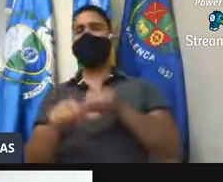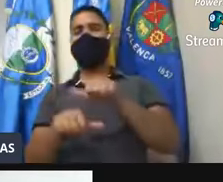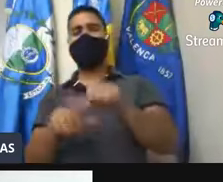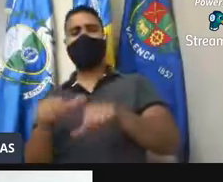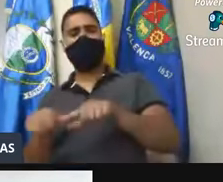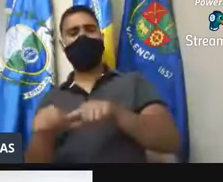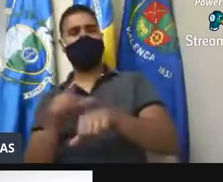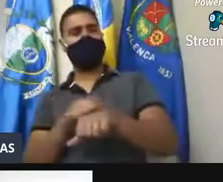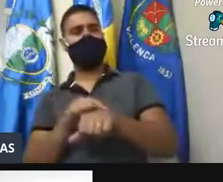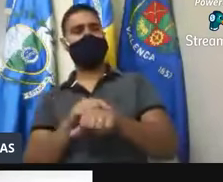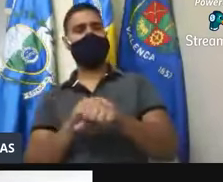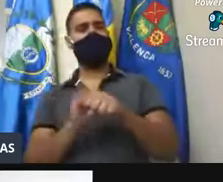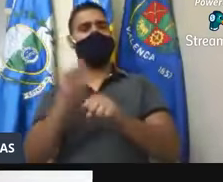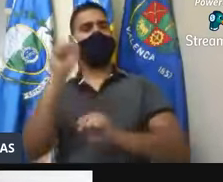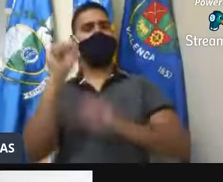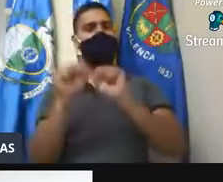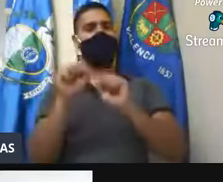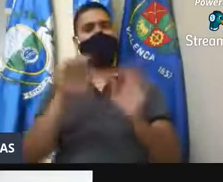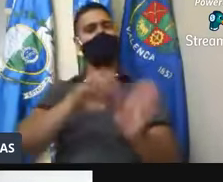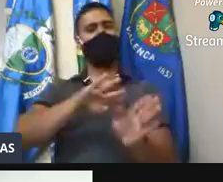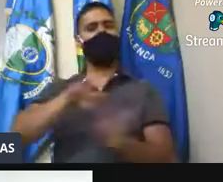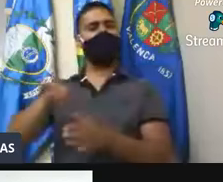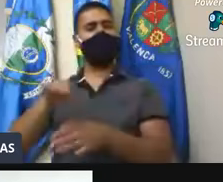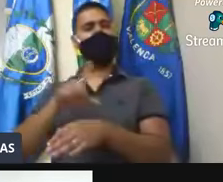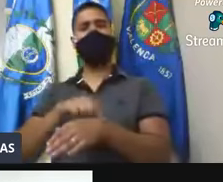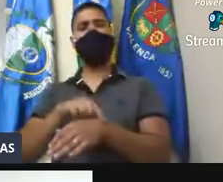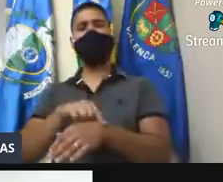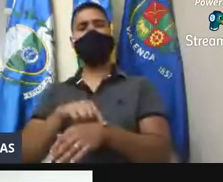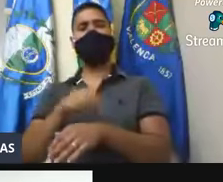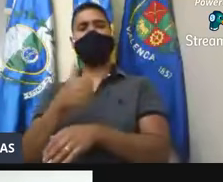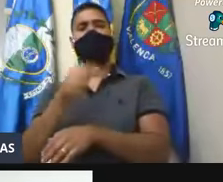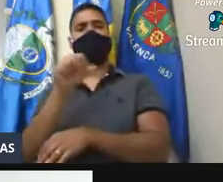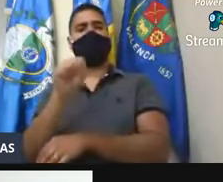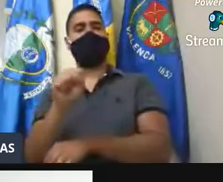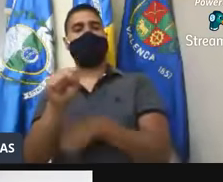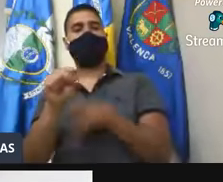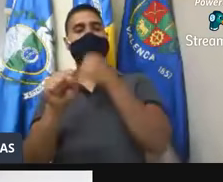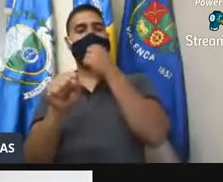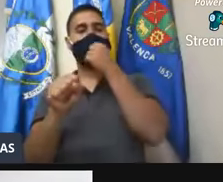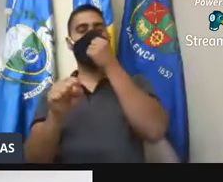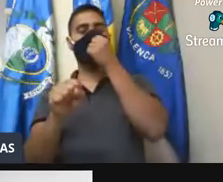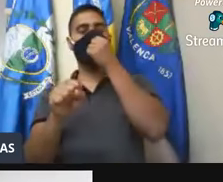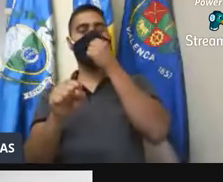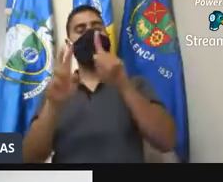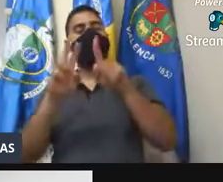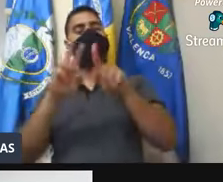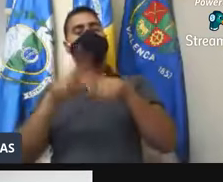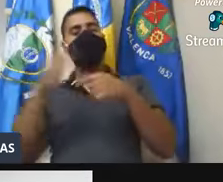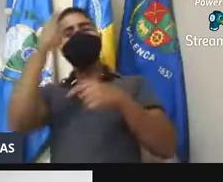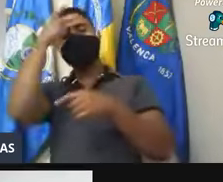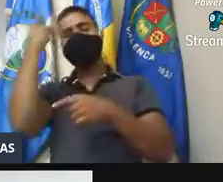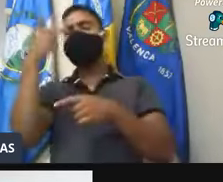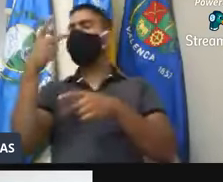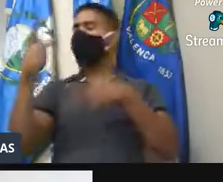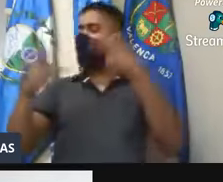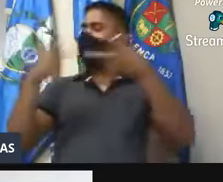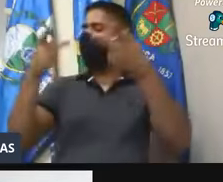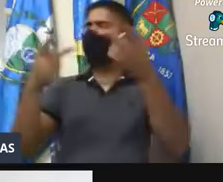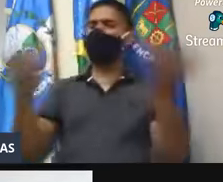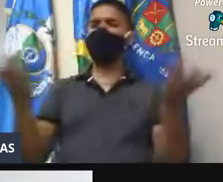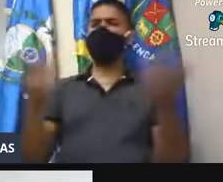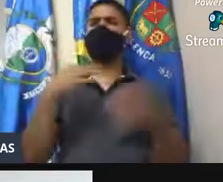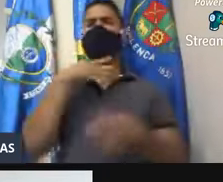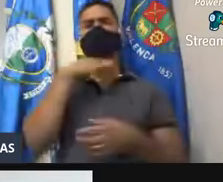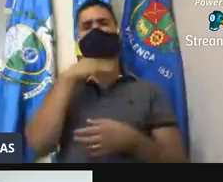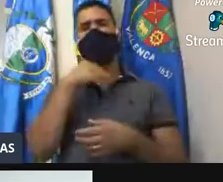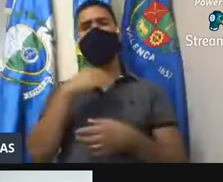empresa, né, tirou o horário de dezoito horas. Então, poxa, tem sido uma reclamação, assim, grande, né, as pessoas reclamando desse último